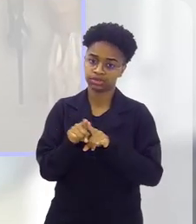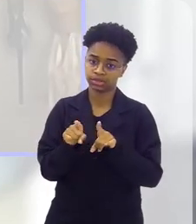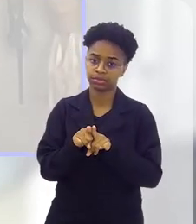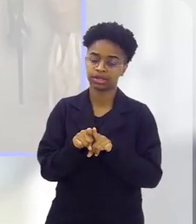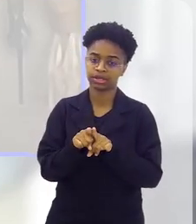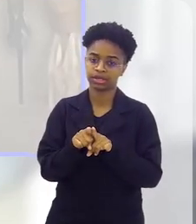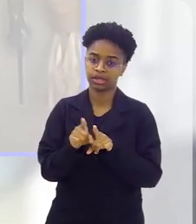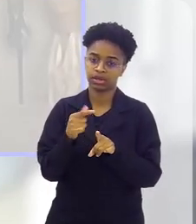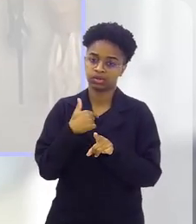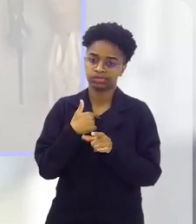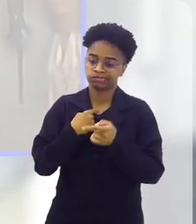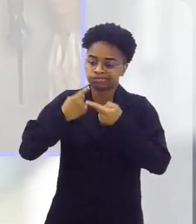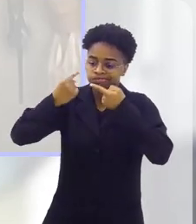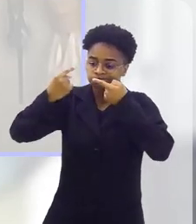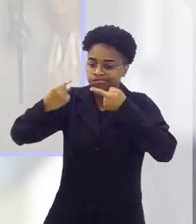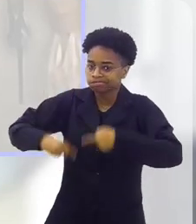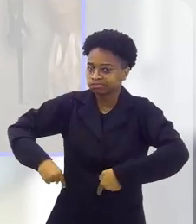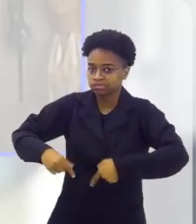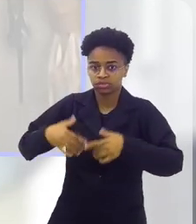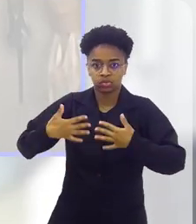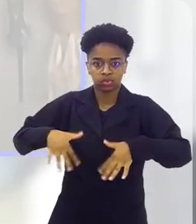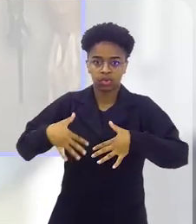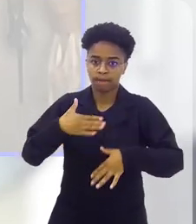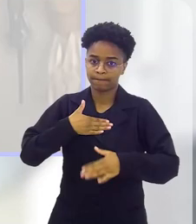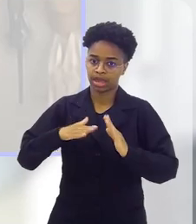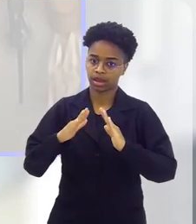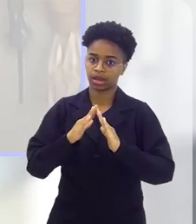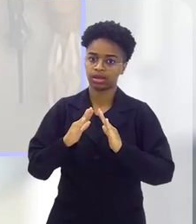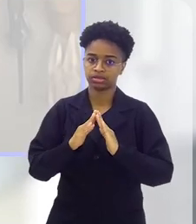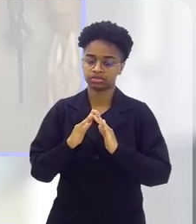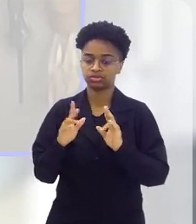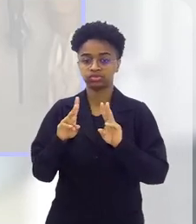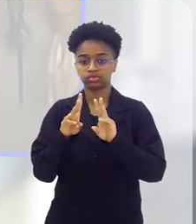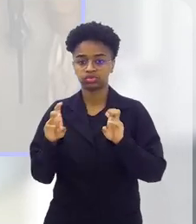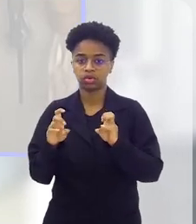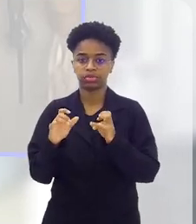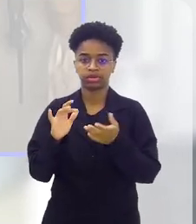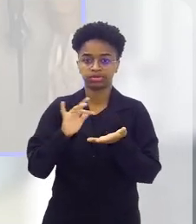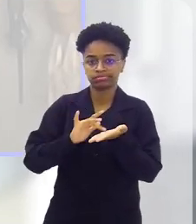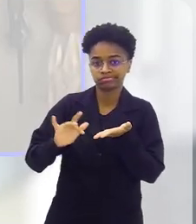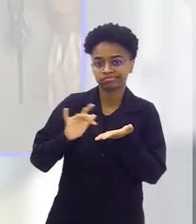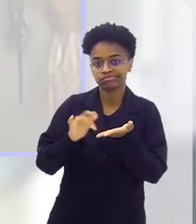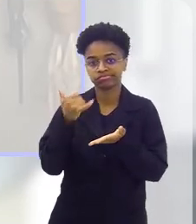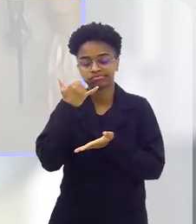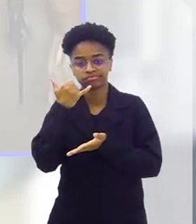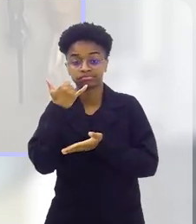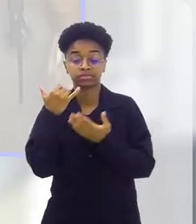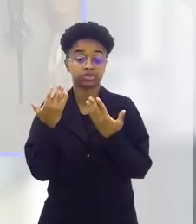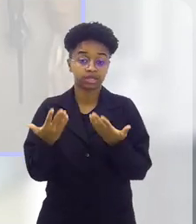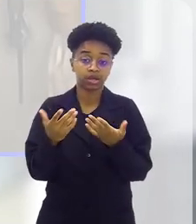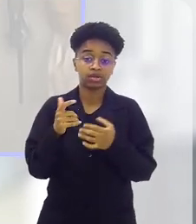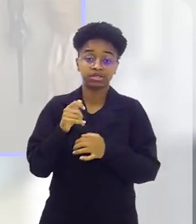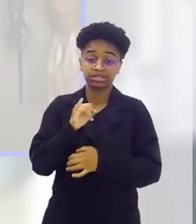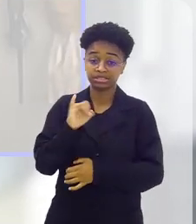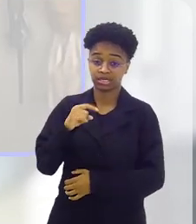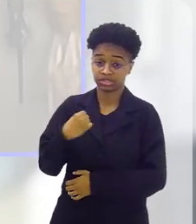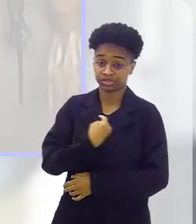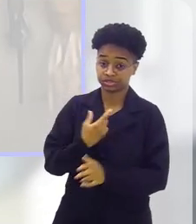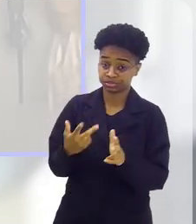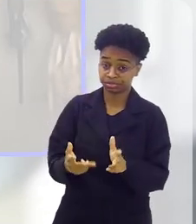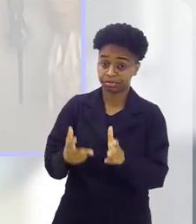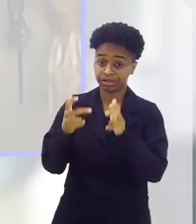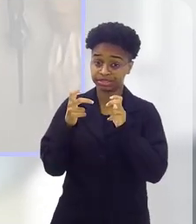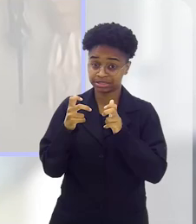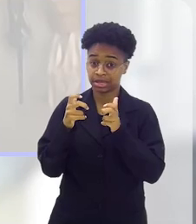eu também tenho sido um desafio muito grande na minha casa com relação às telas, e quando a gente